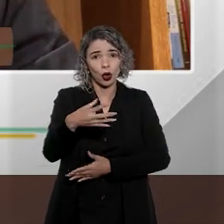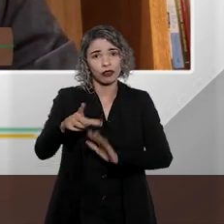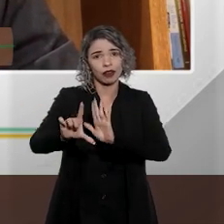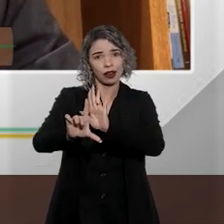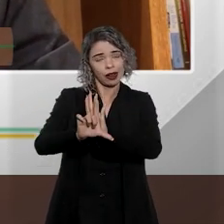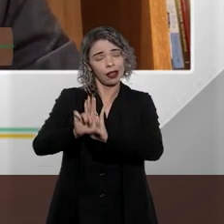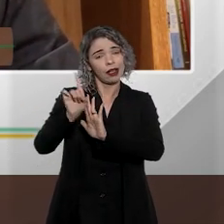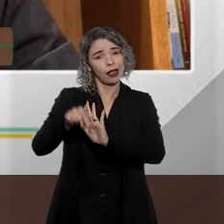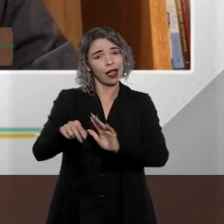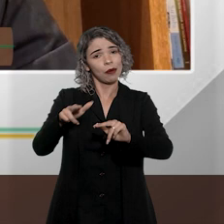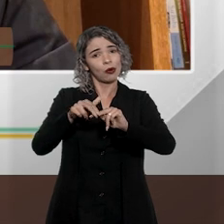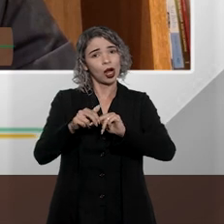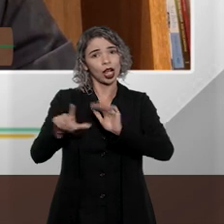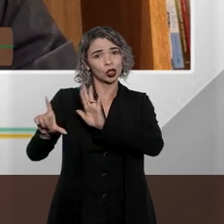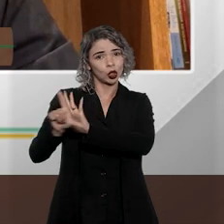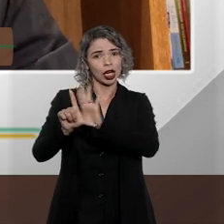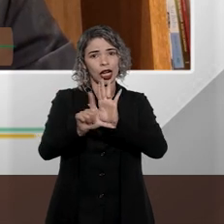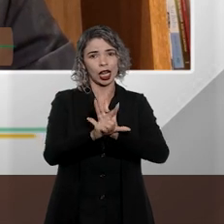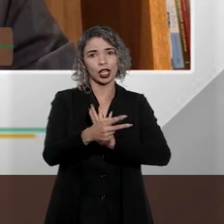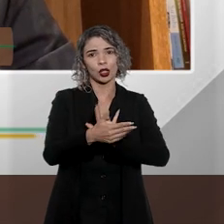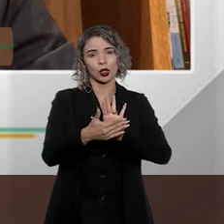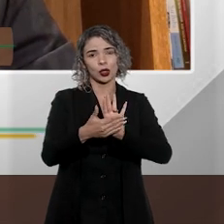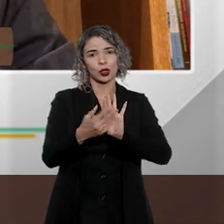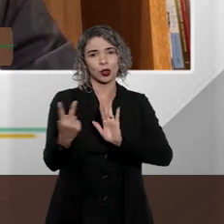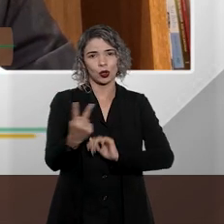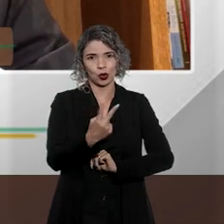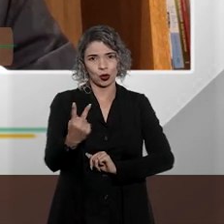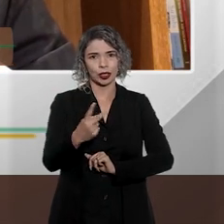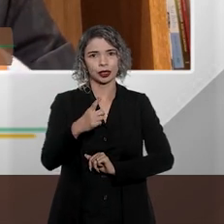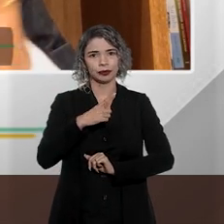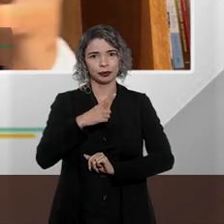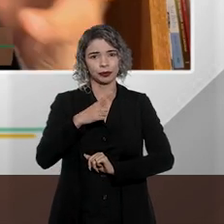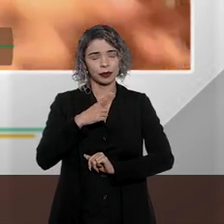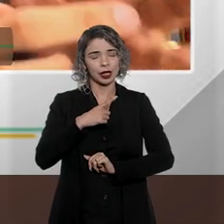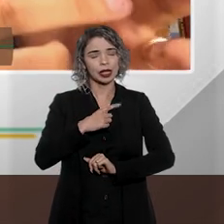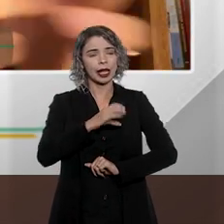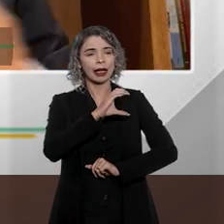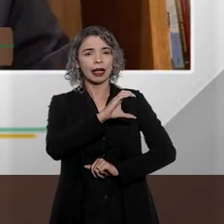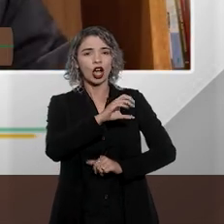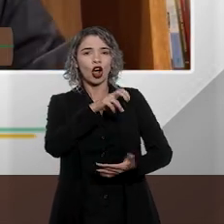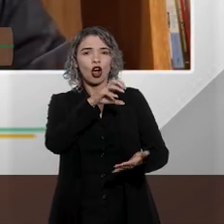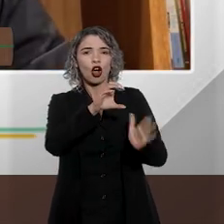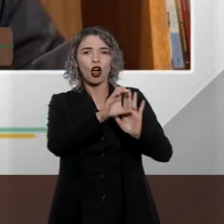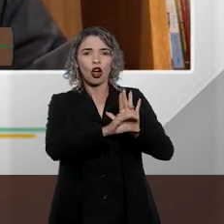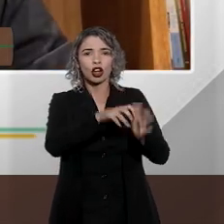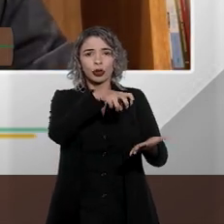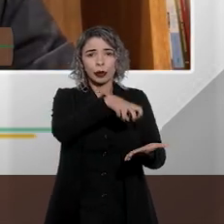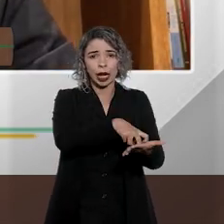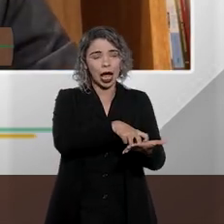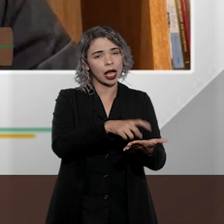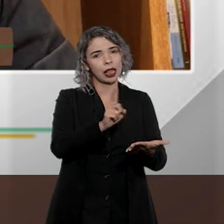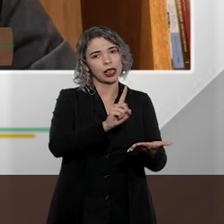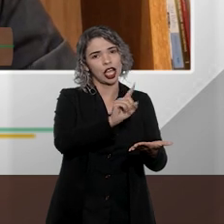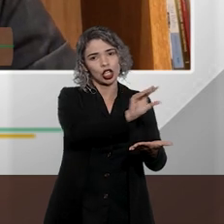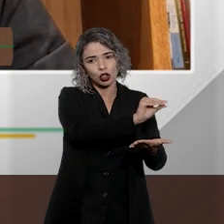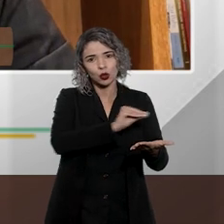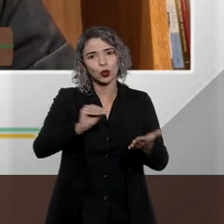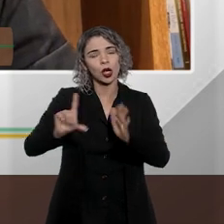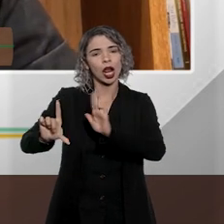exatamente nessas duas leis. É retirar a injúria racial de dentro do Código Penal e colocá-la dentro da lei 7